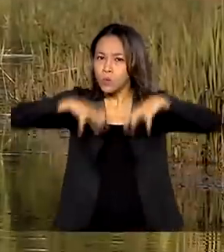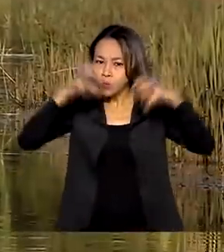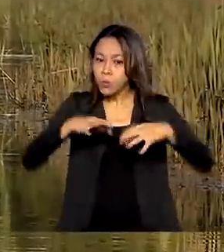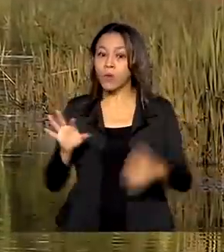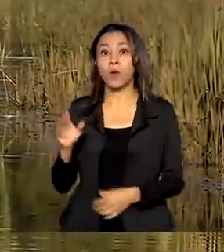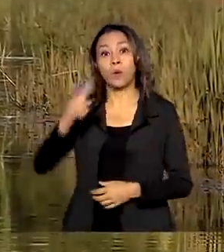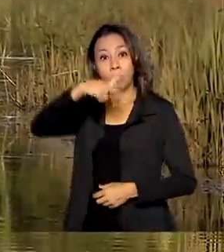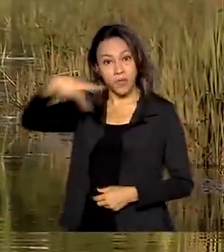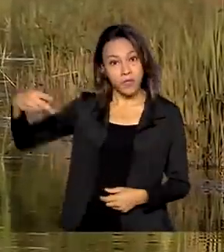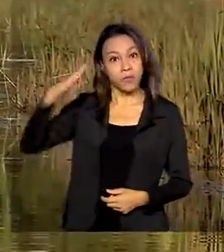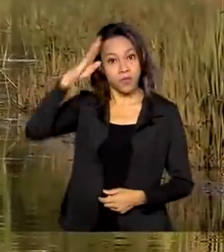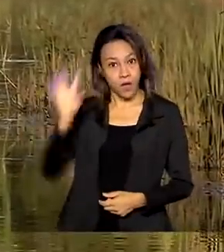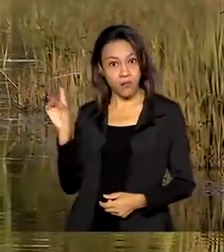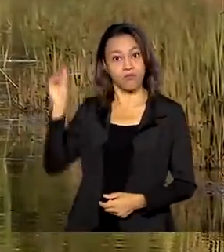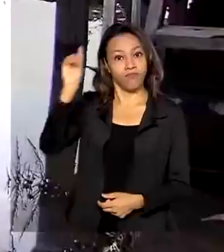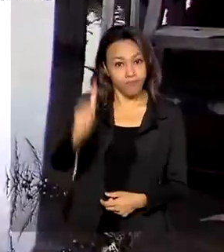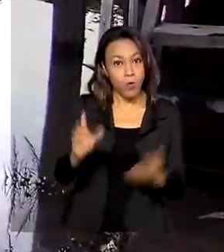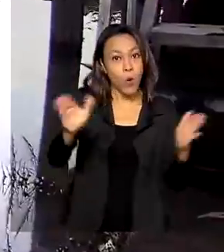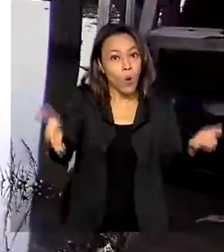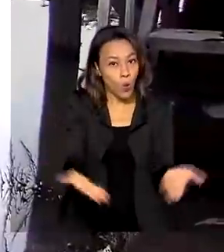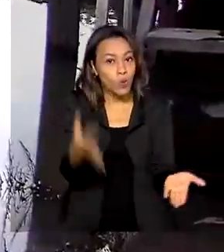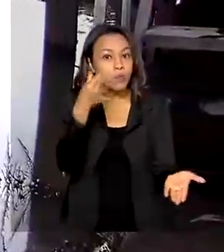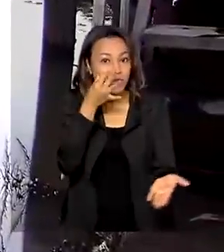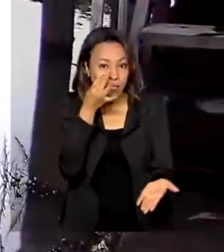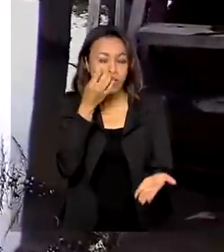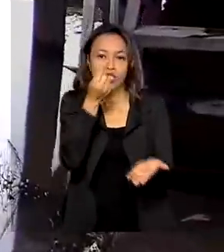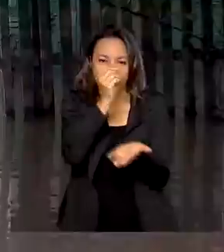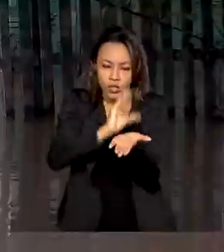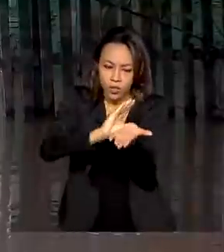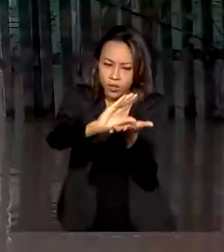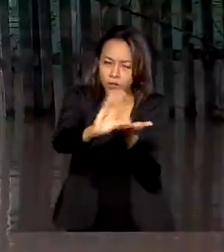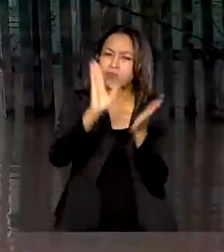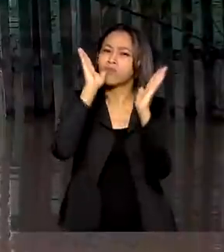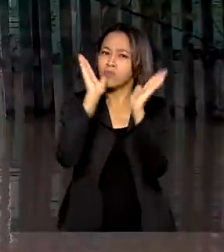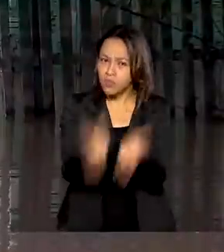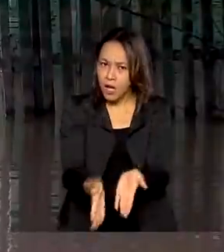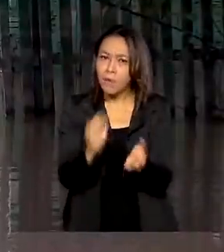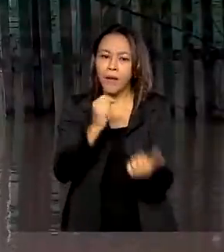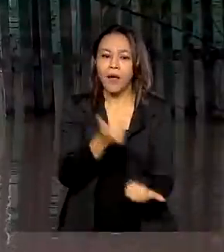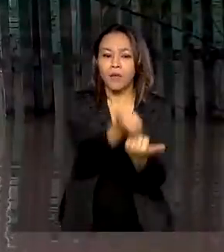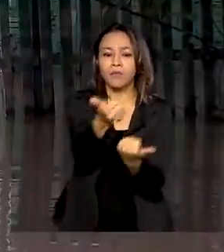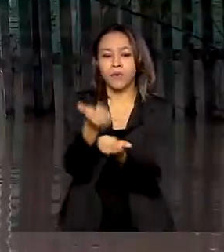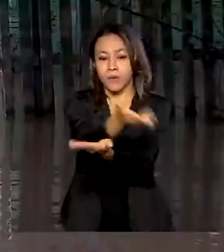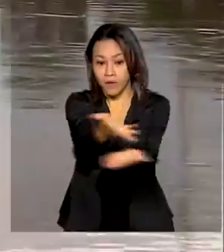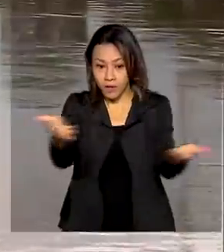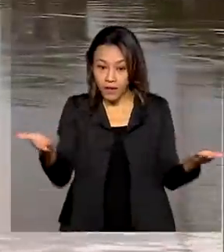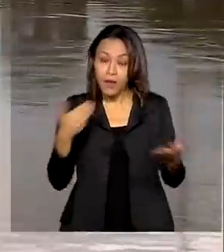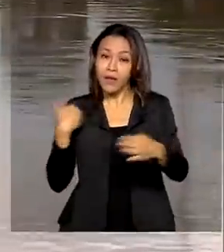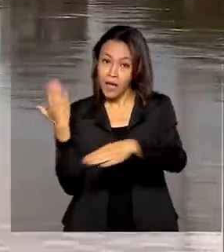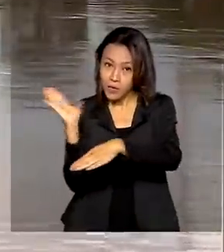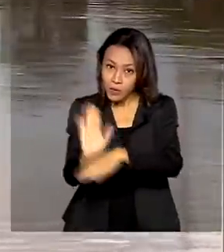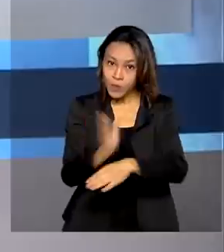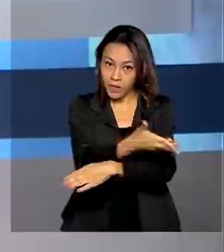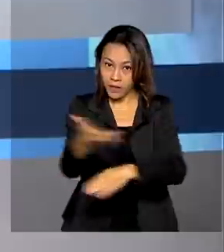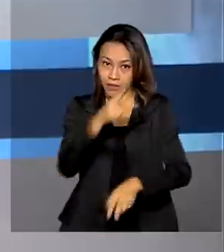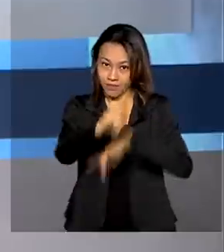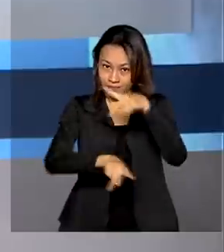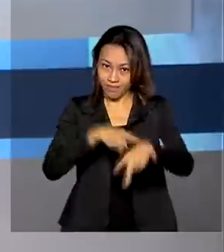Bolsonaro estará hoje na região e recursos federais já foram liberados para socorro e assistência à população.